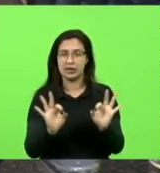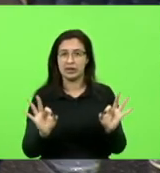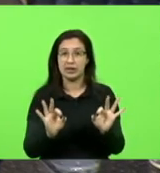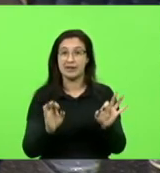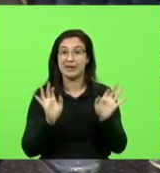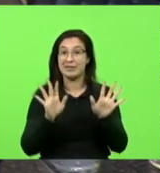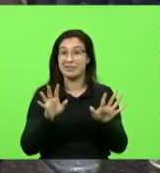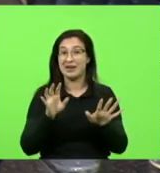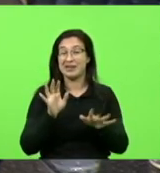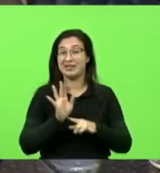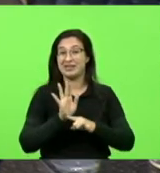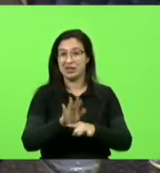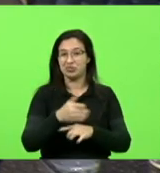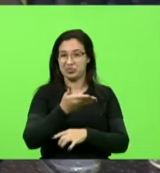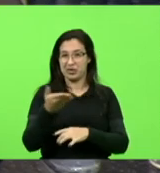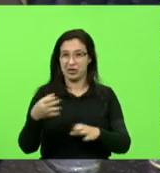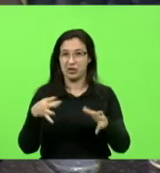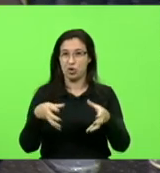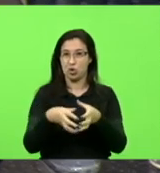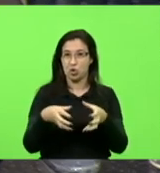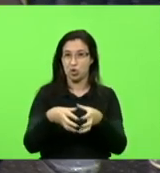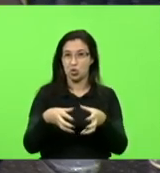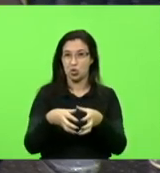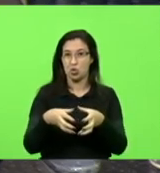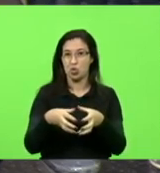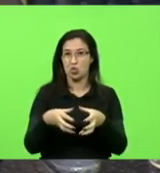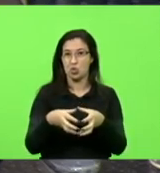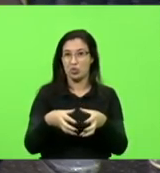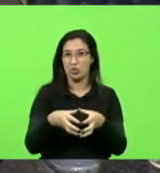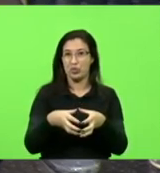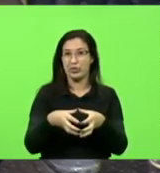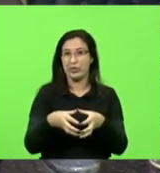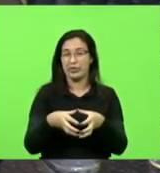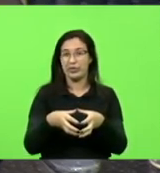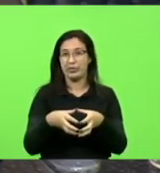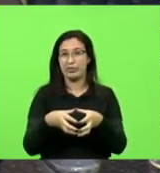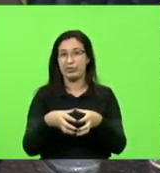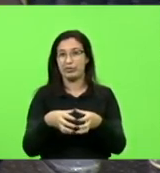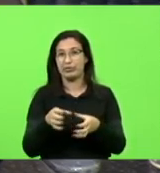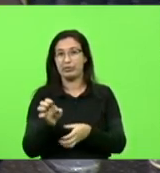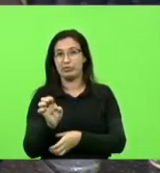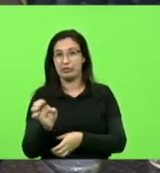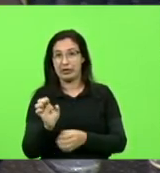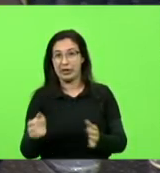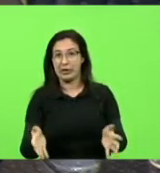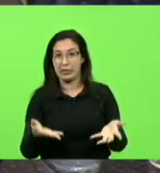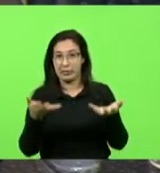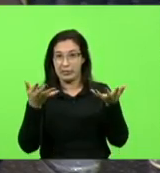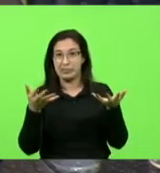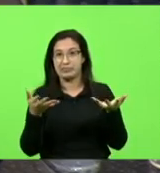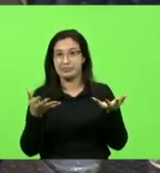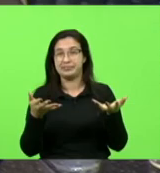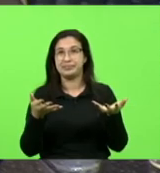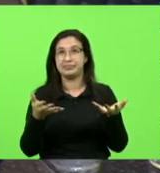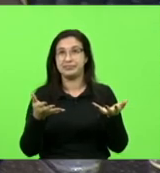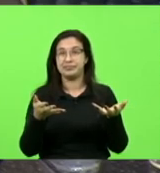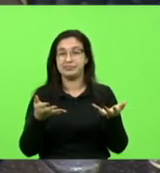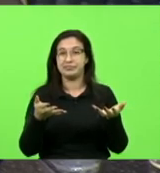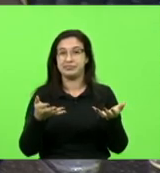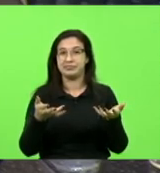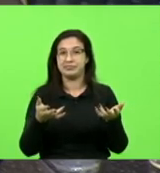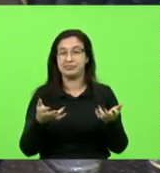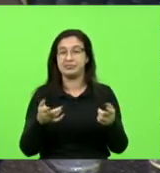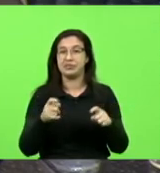para ajudar isso aí, para ajudar isso aí, uma promoção de erotização